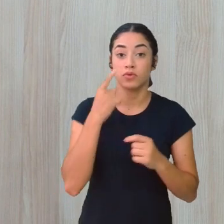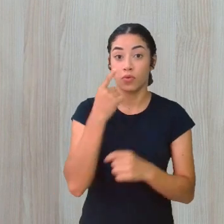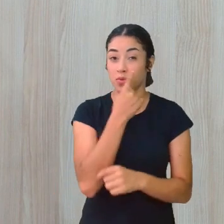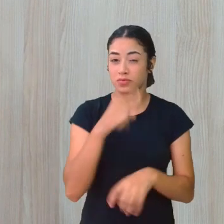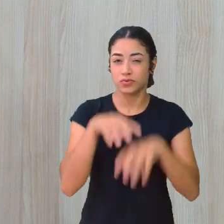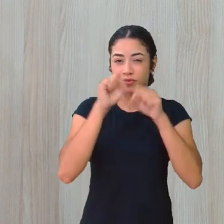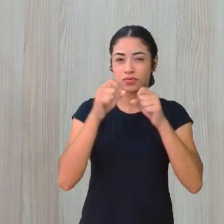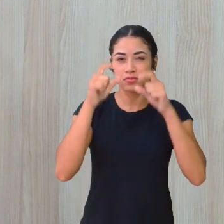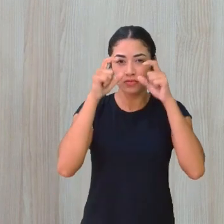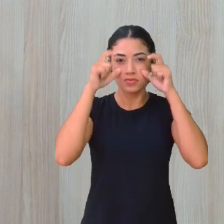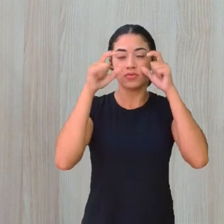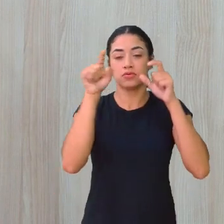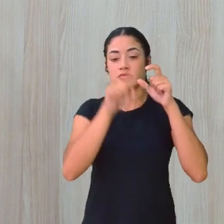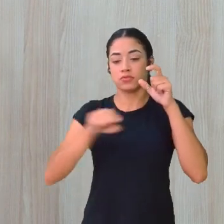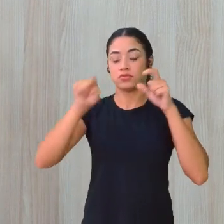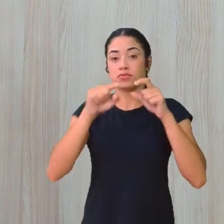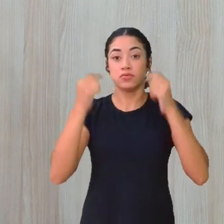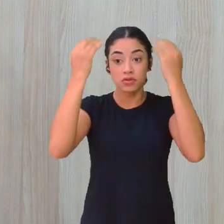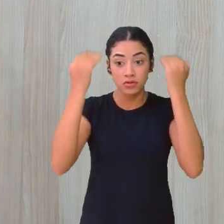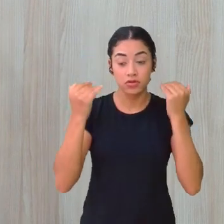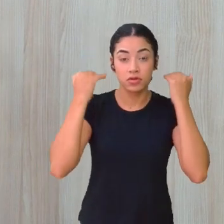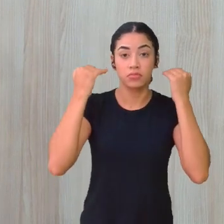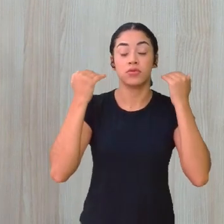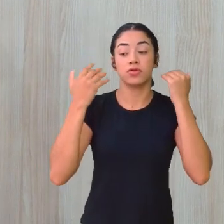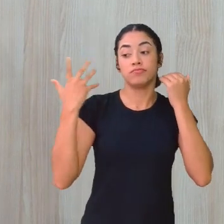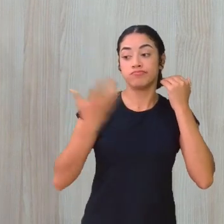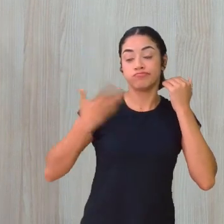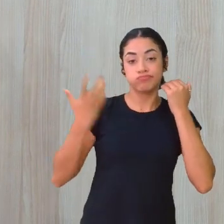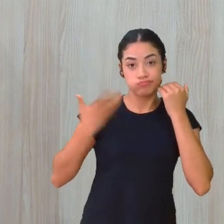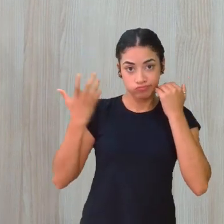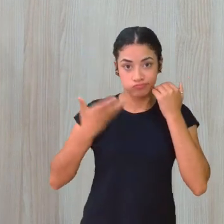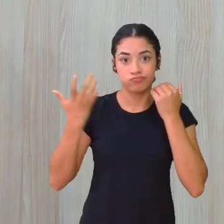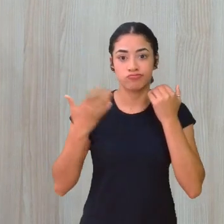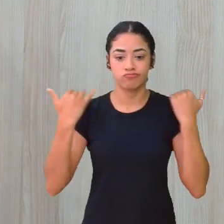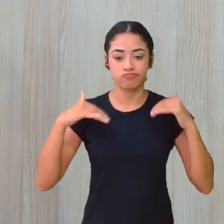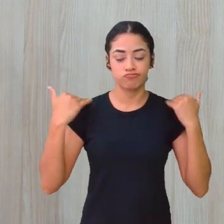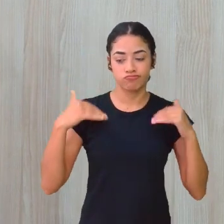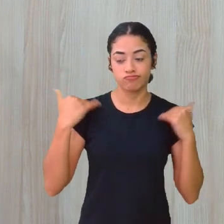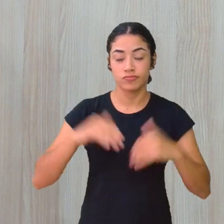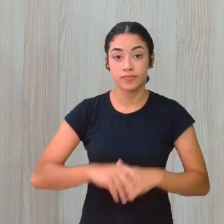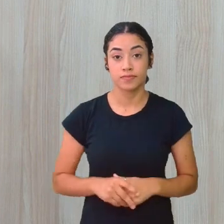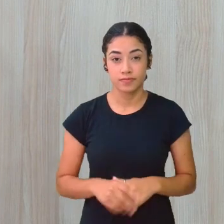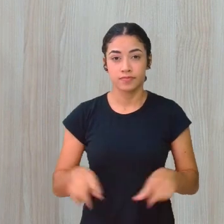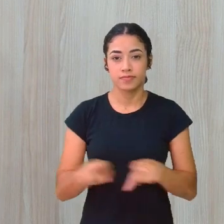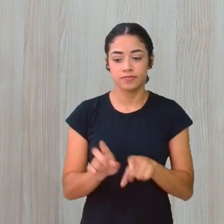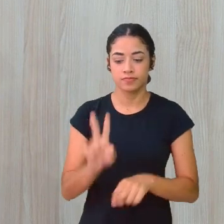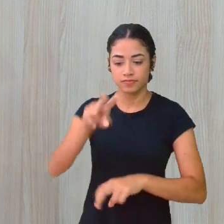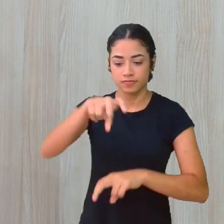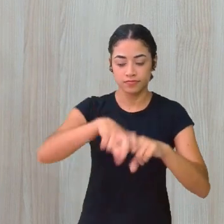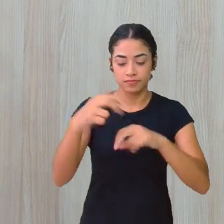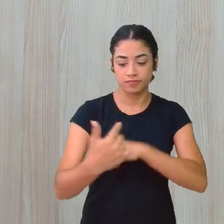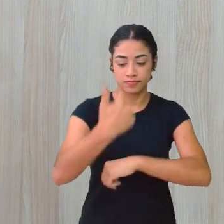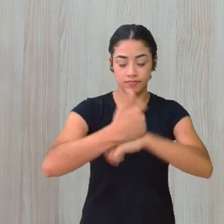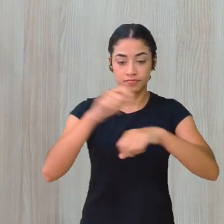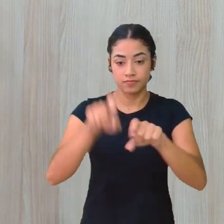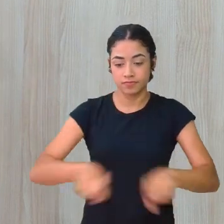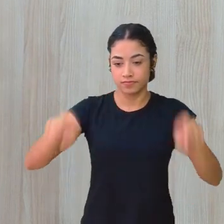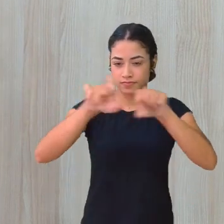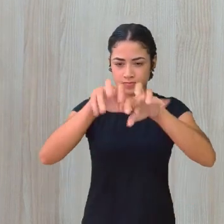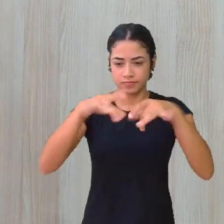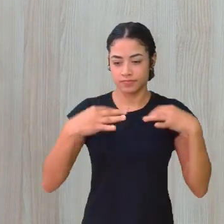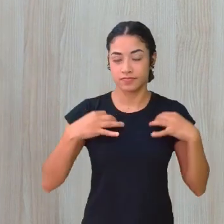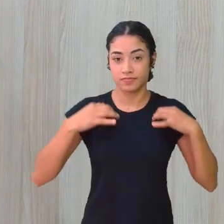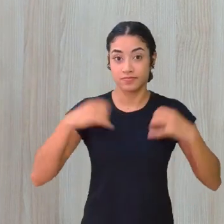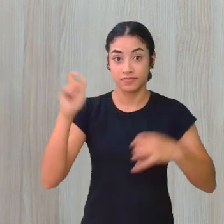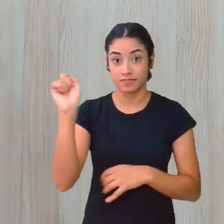uso um óculos arredondado, tenho cabelos pretos, cacheados, mais ou menos na altura dos ombros. Estou sentada em frente ao computador com a camisa